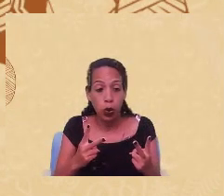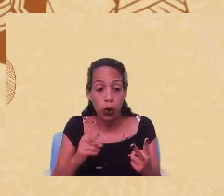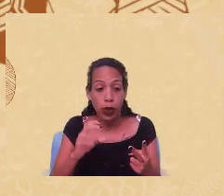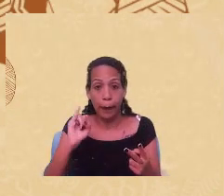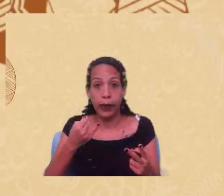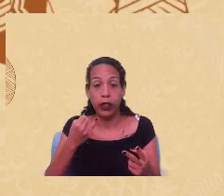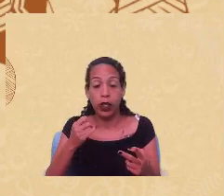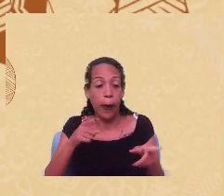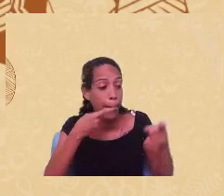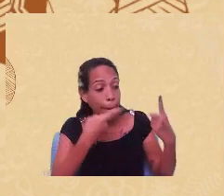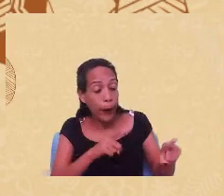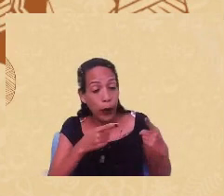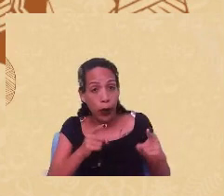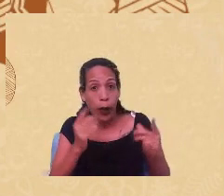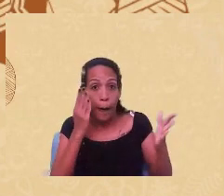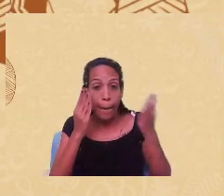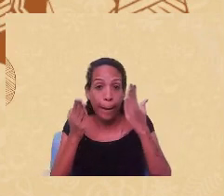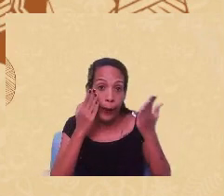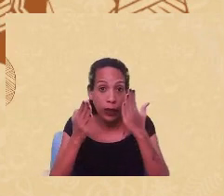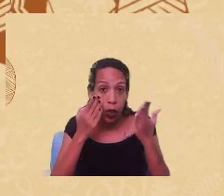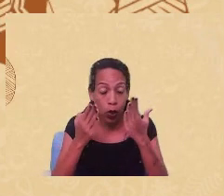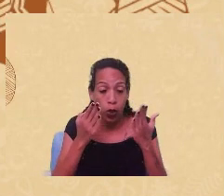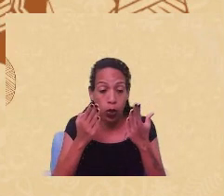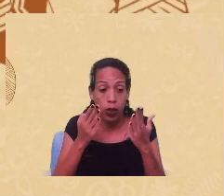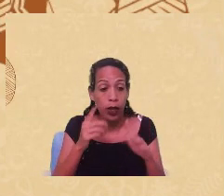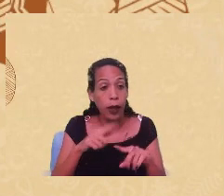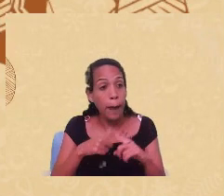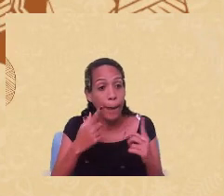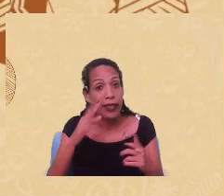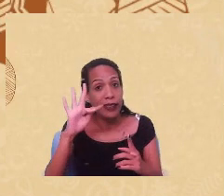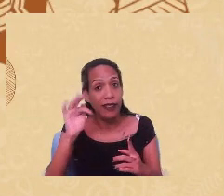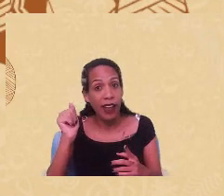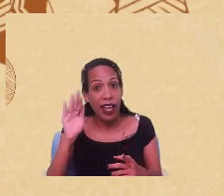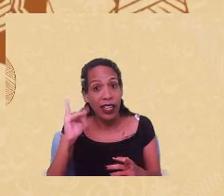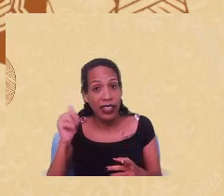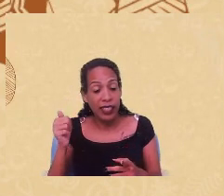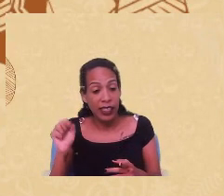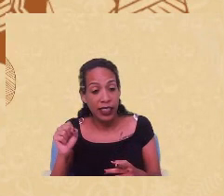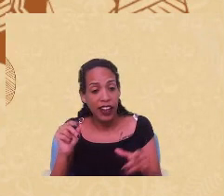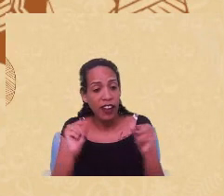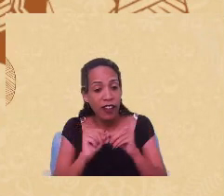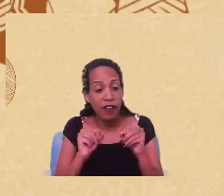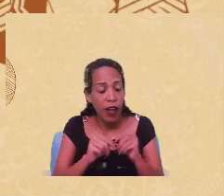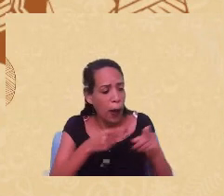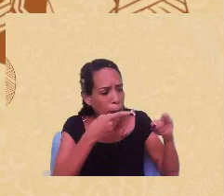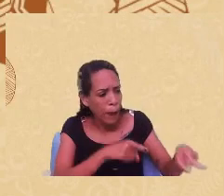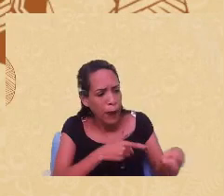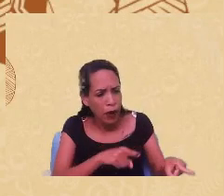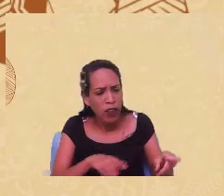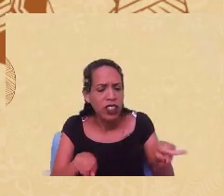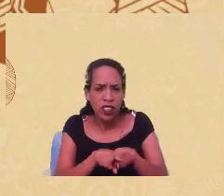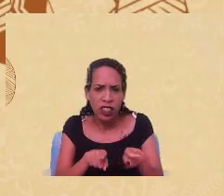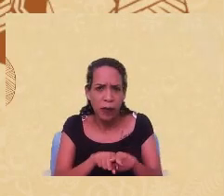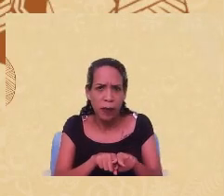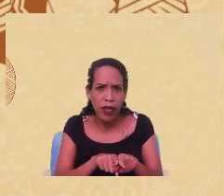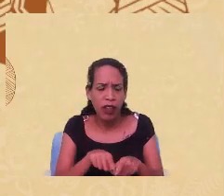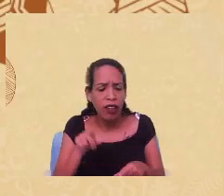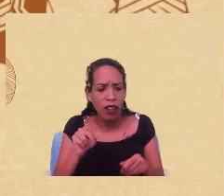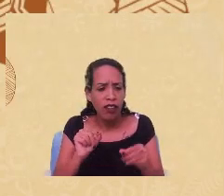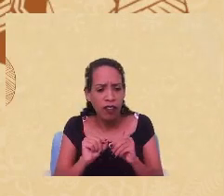psicólogo Marcio Farias. Marcio Farias faz uma provocação também ácida, que é a seguinte,